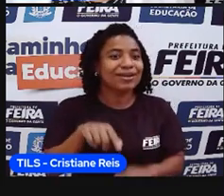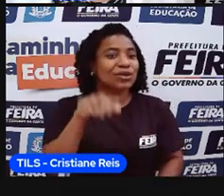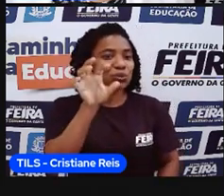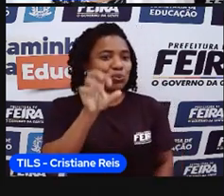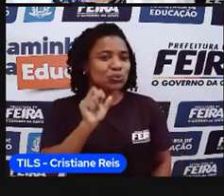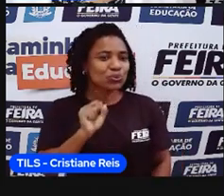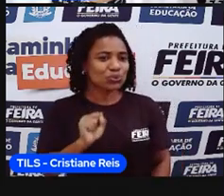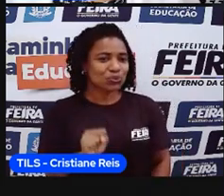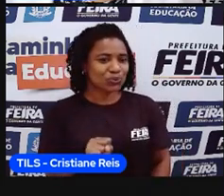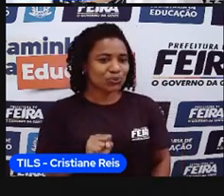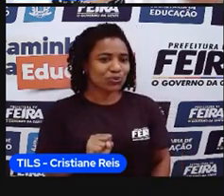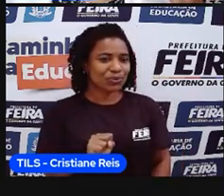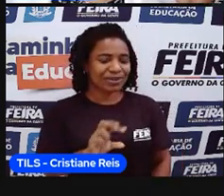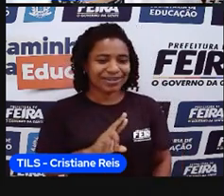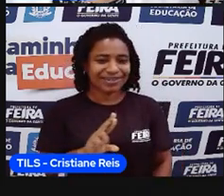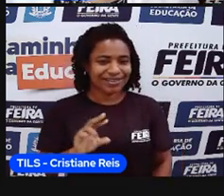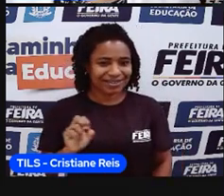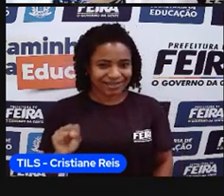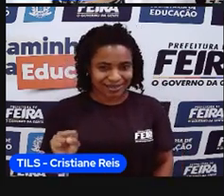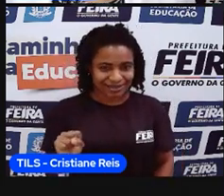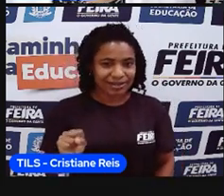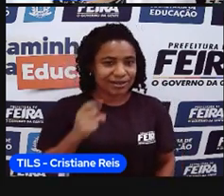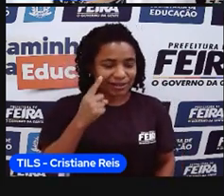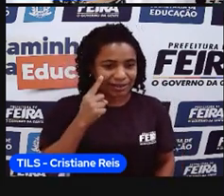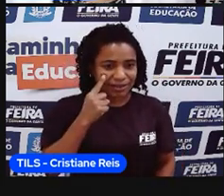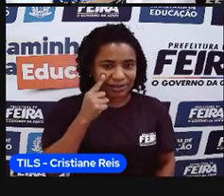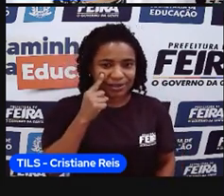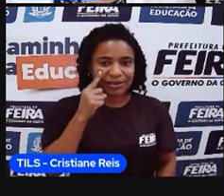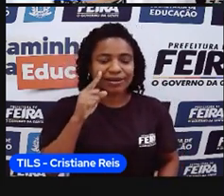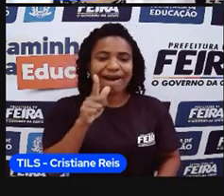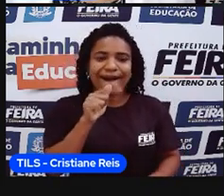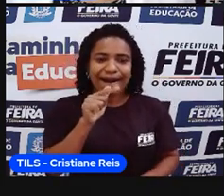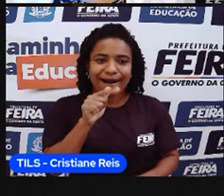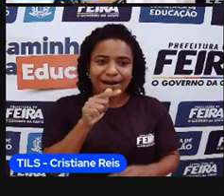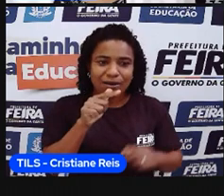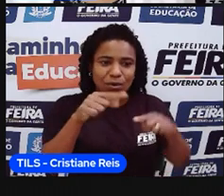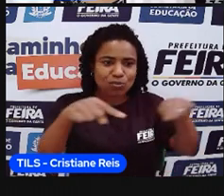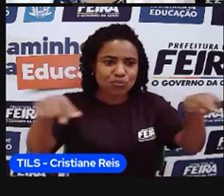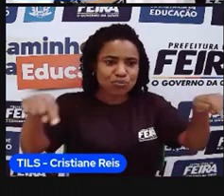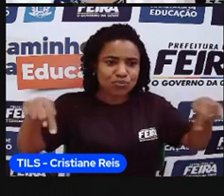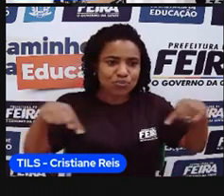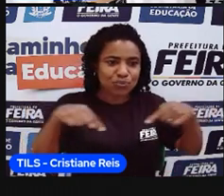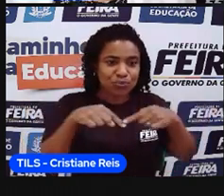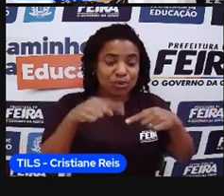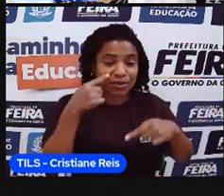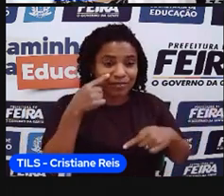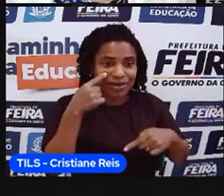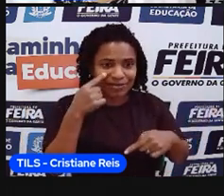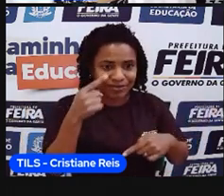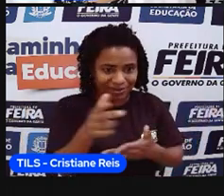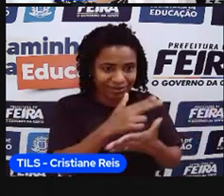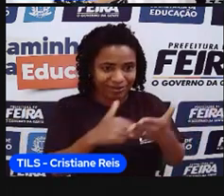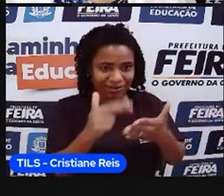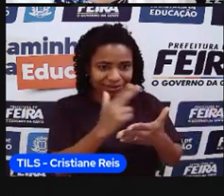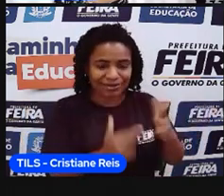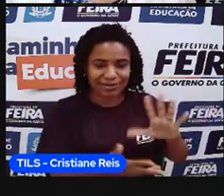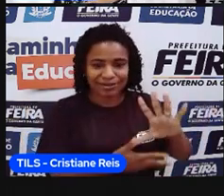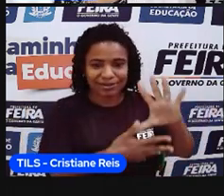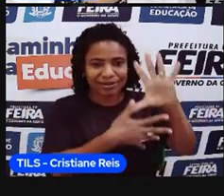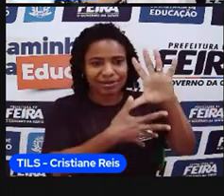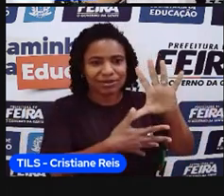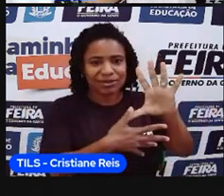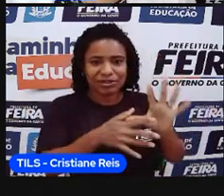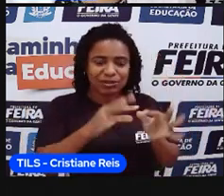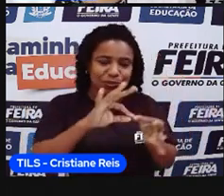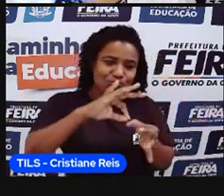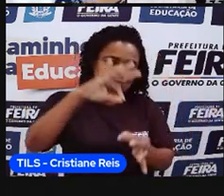O Arroio é um pequeno curso de água, né, que a gente vai observar daqui a pouco nas imagens. É o local mais distante, aquela